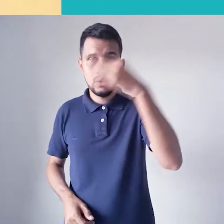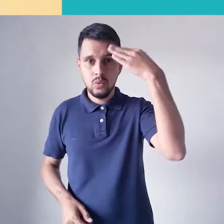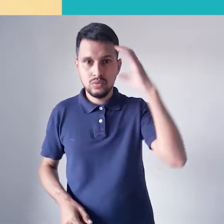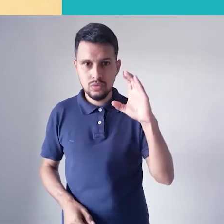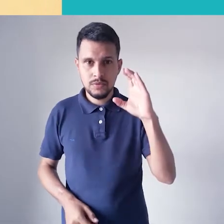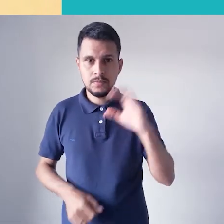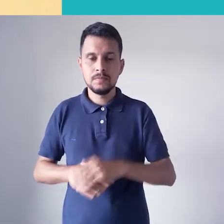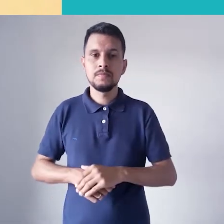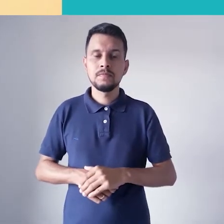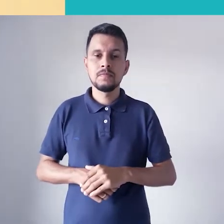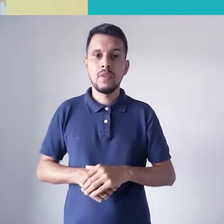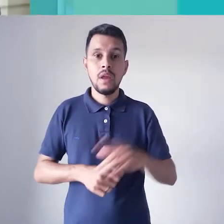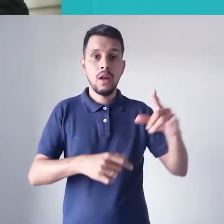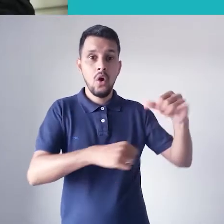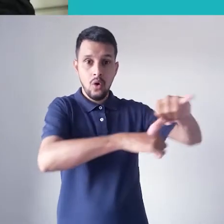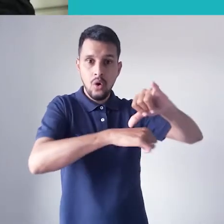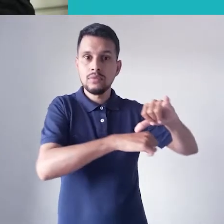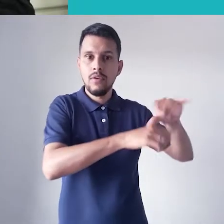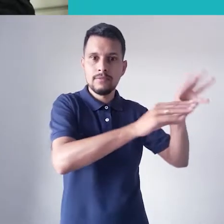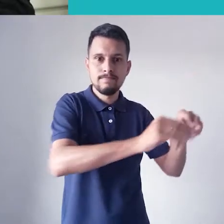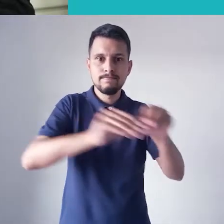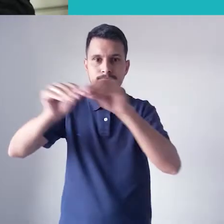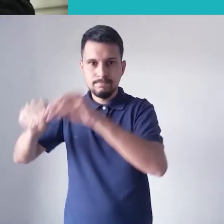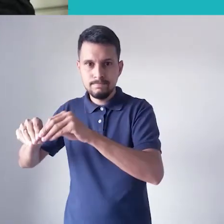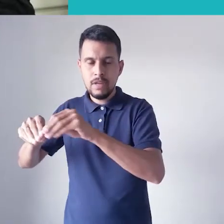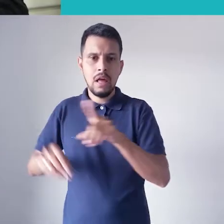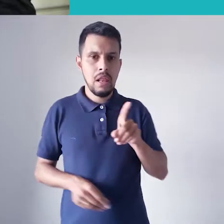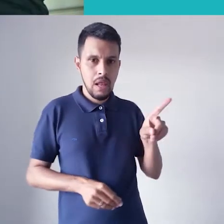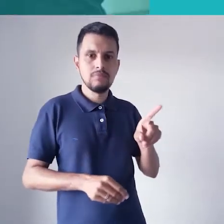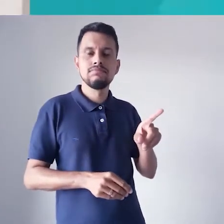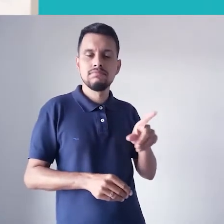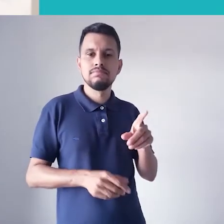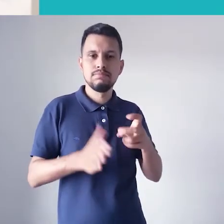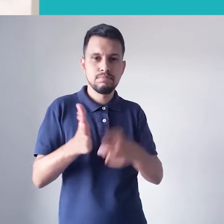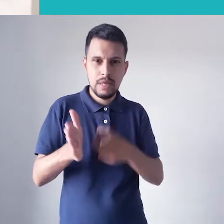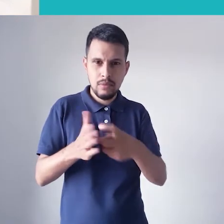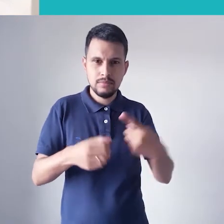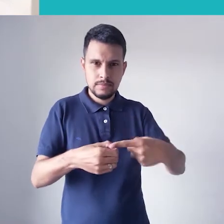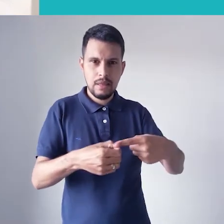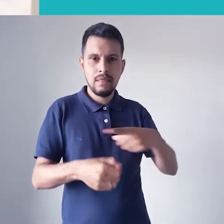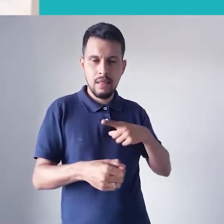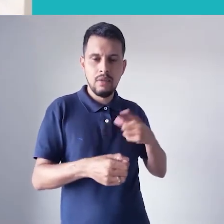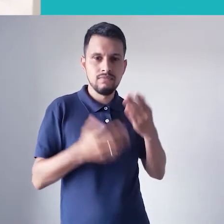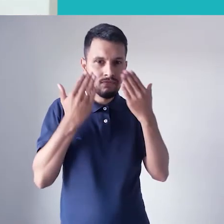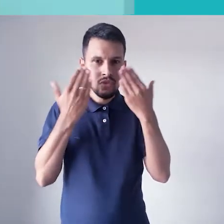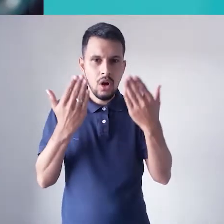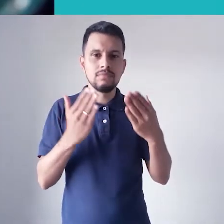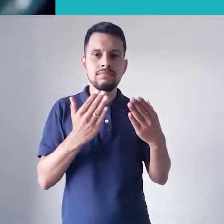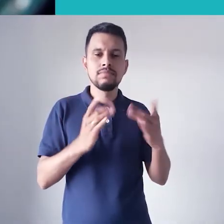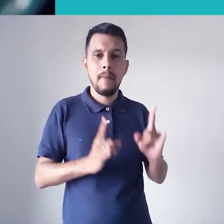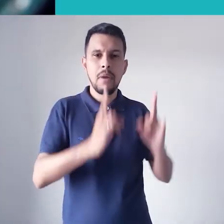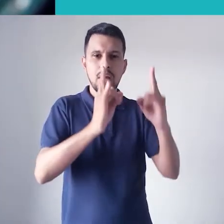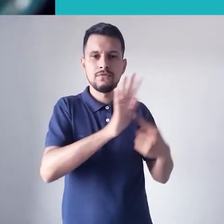Curitiba. As coleções foram transferidas. A gente tem em Paranaguá o espaço físico de exposição, que é o principal espaço de